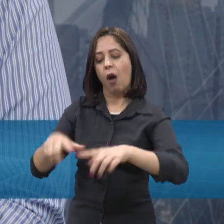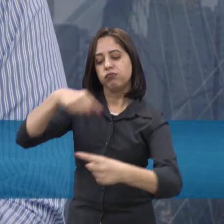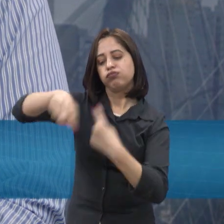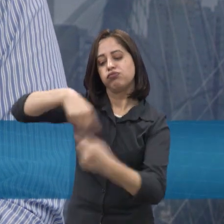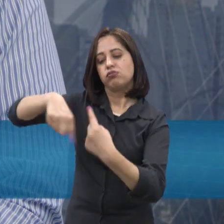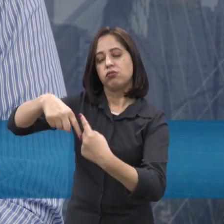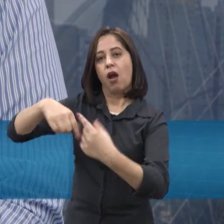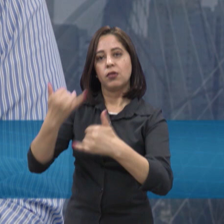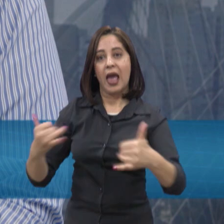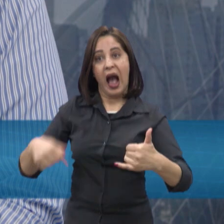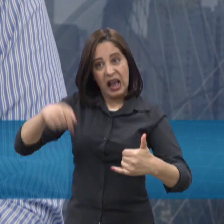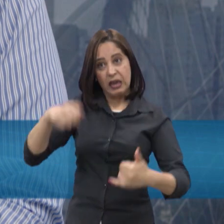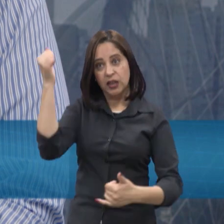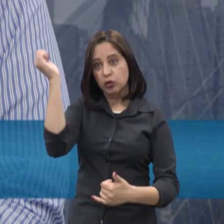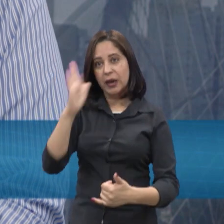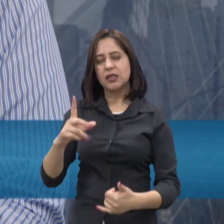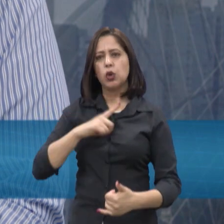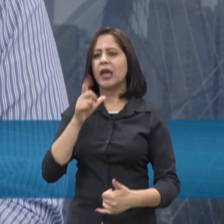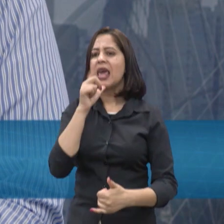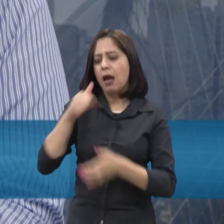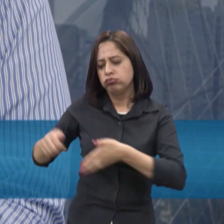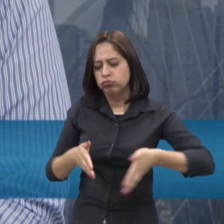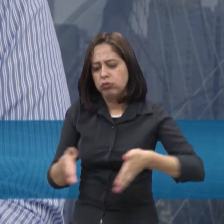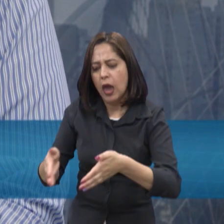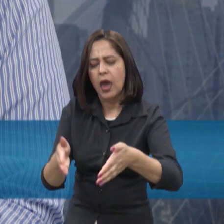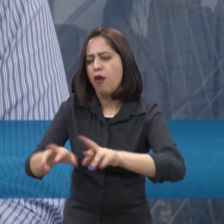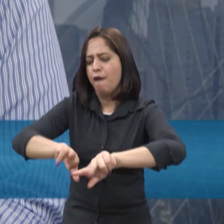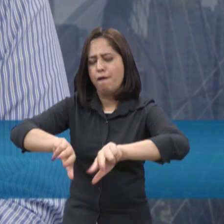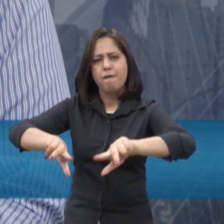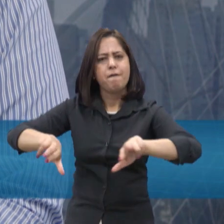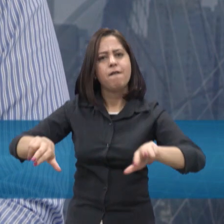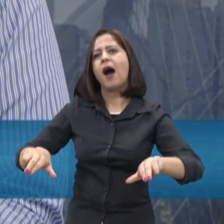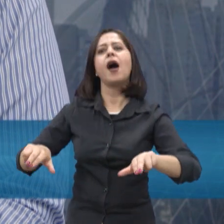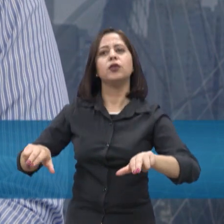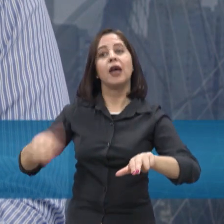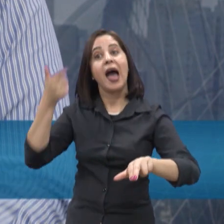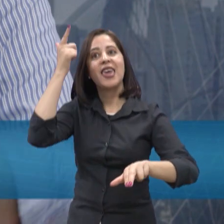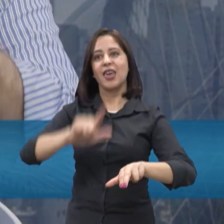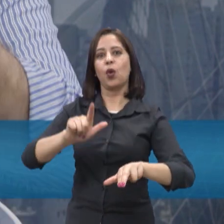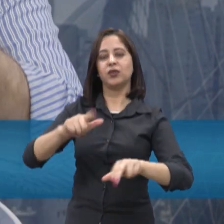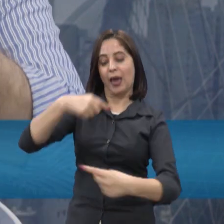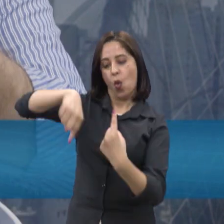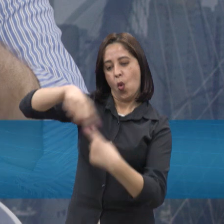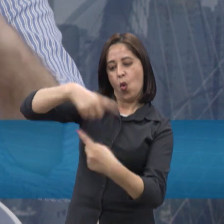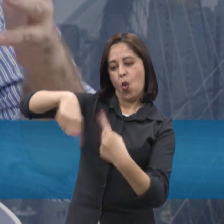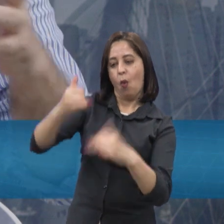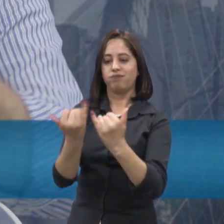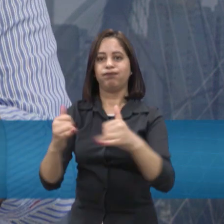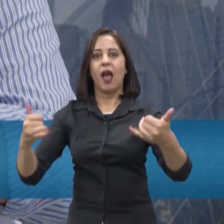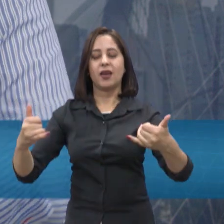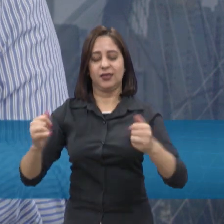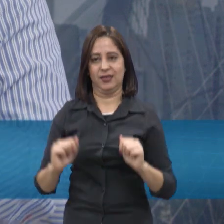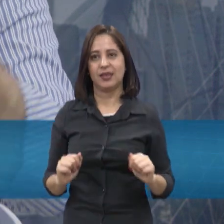desníveis, né, porque a energia hidrelétrica, né, para quem não sabe, né, obviamente a gente pega a